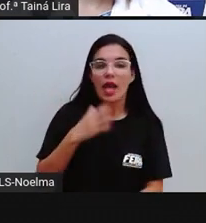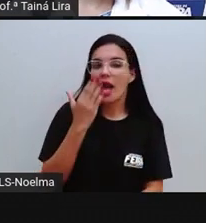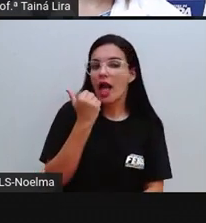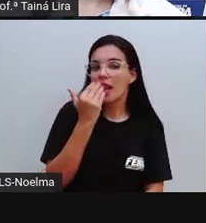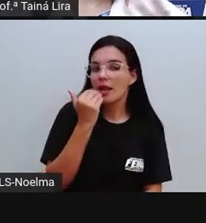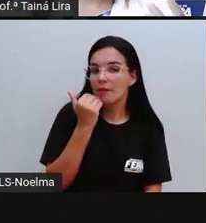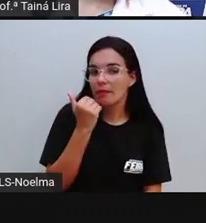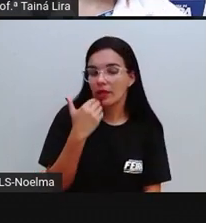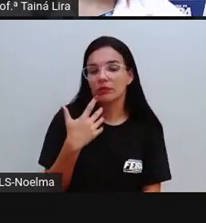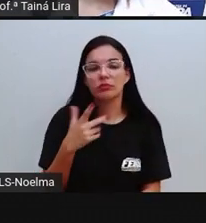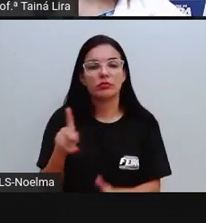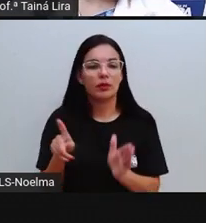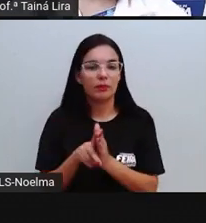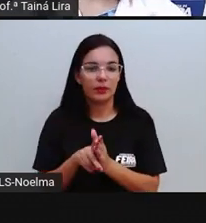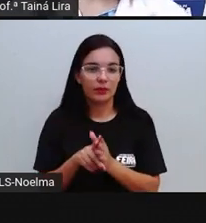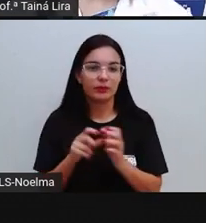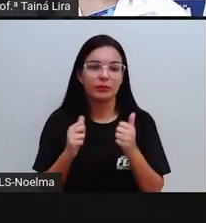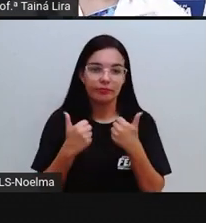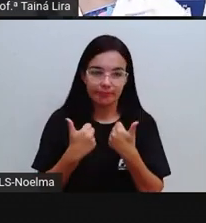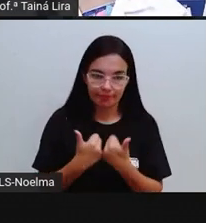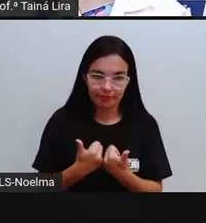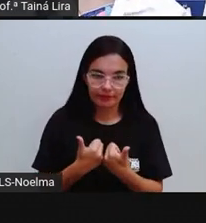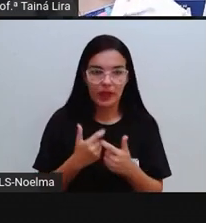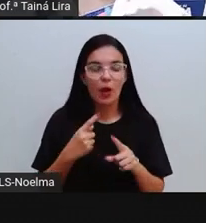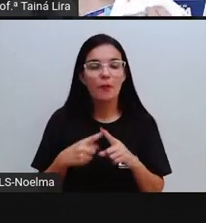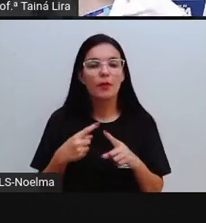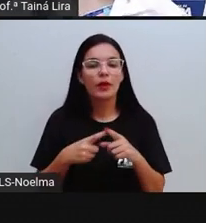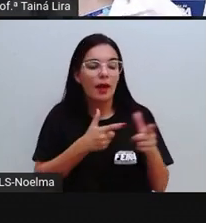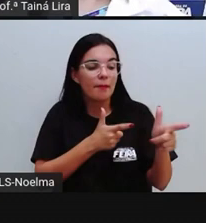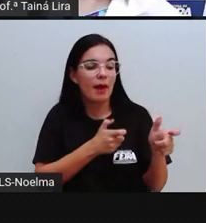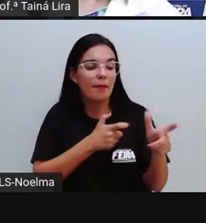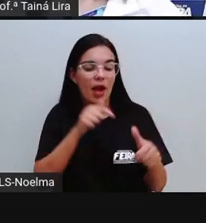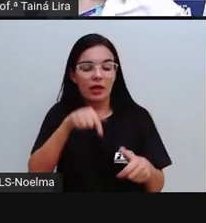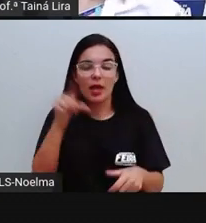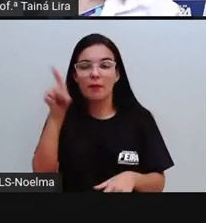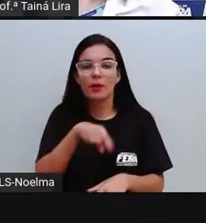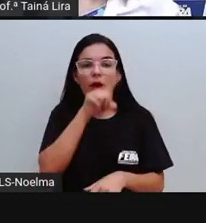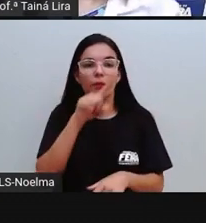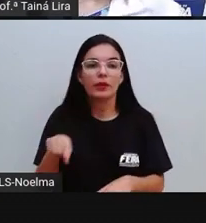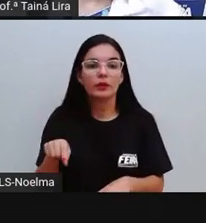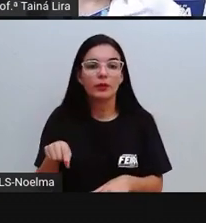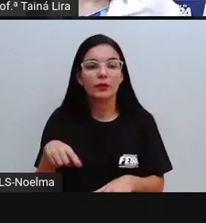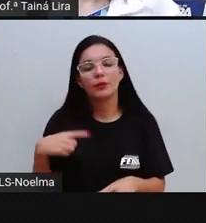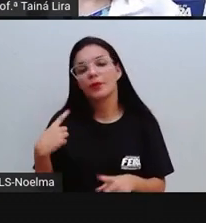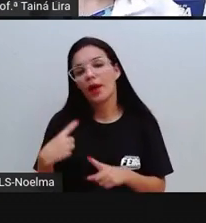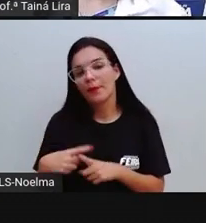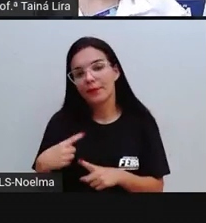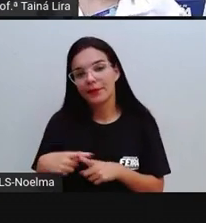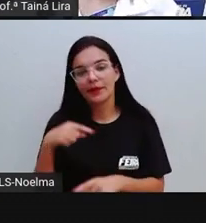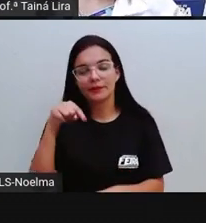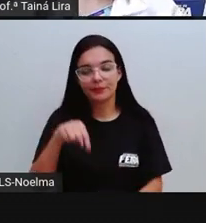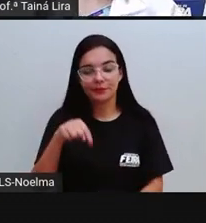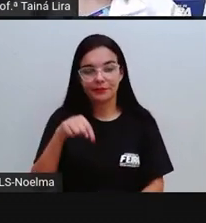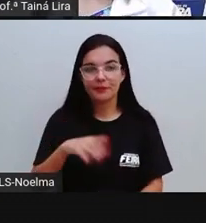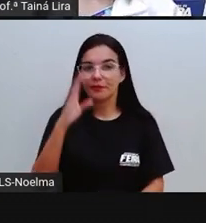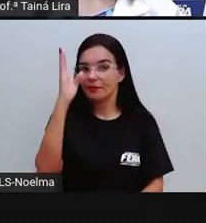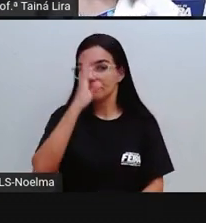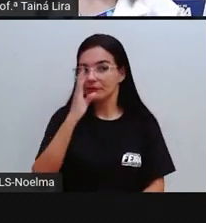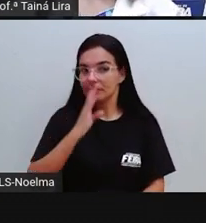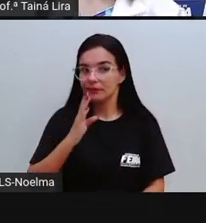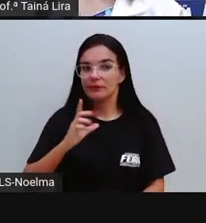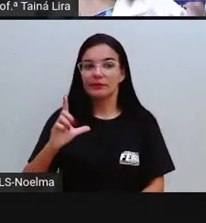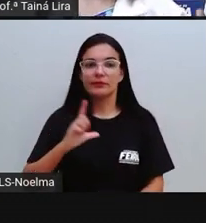proteína animal, se obter alimento. Por que a caça é proibida? Porque nós temos aqui no Brasil